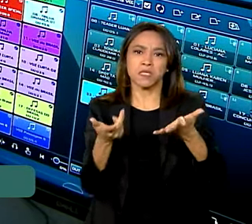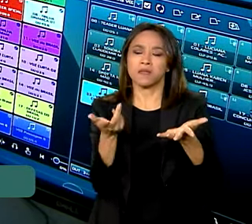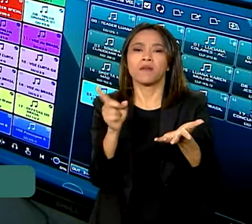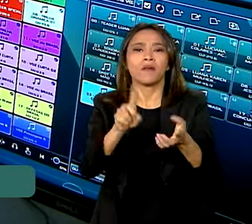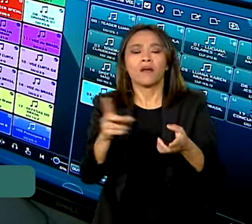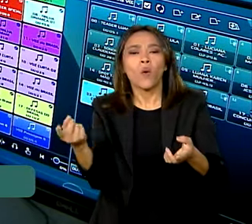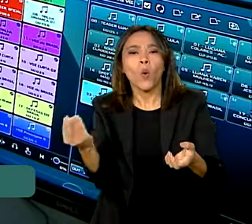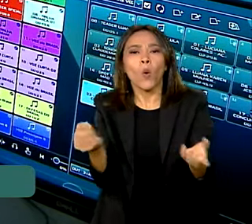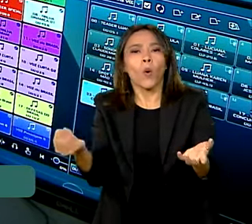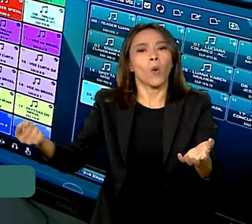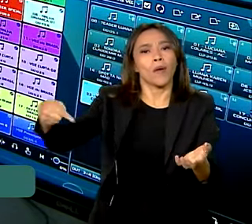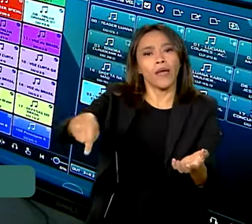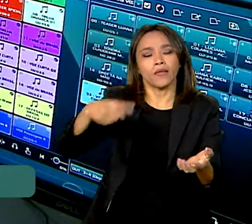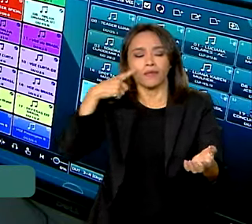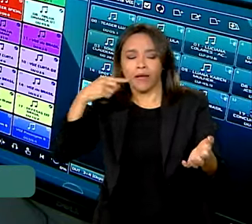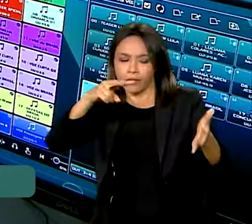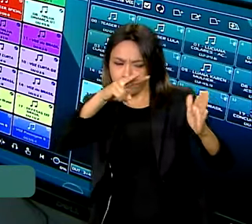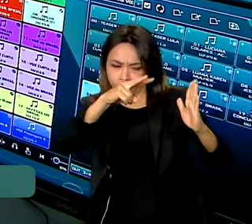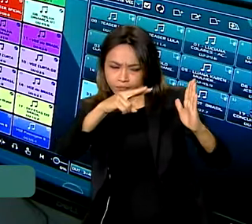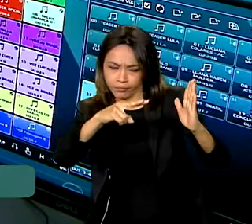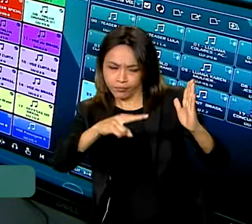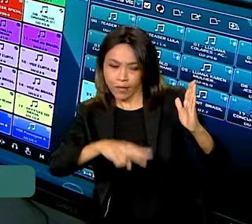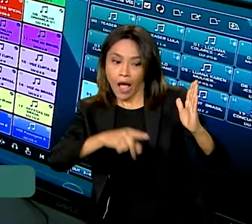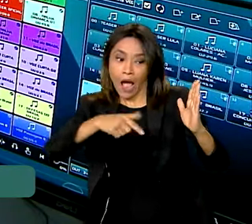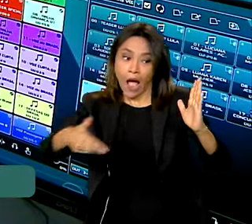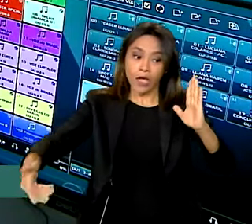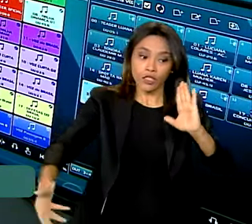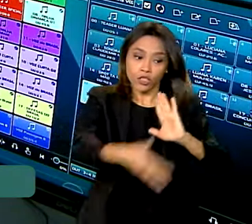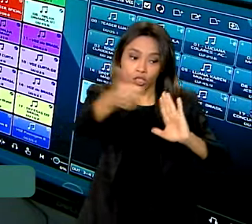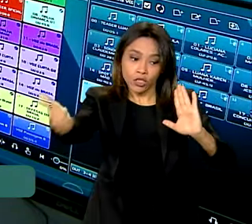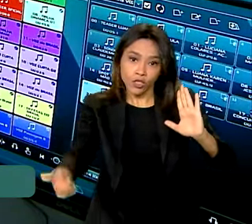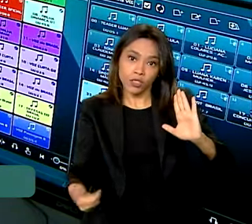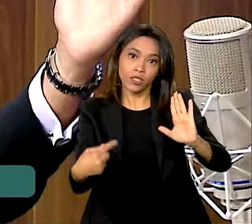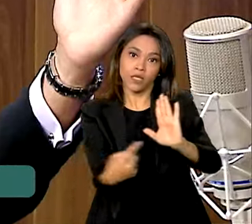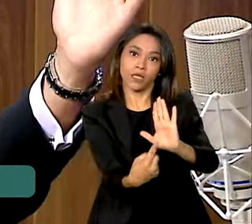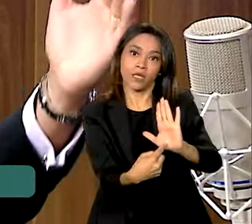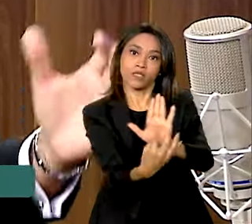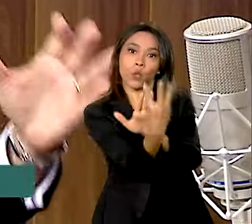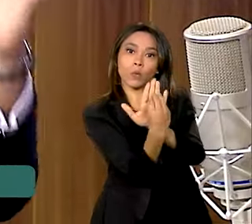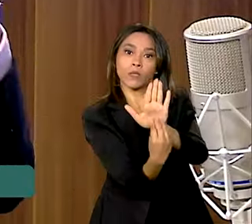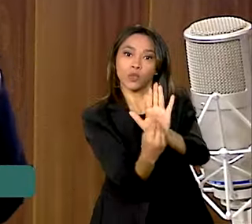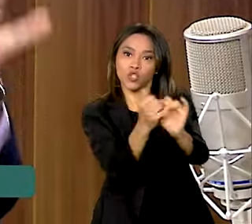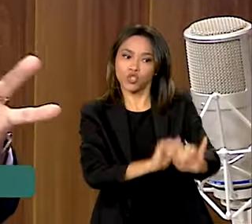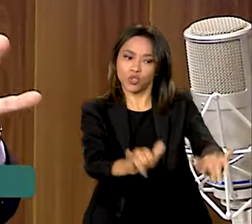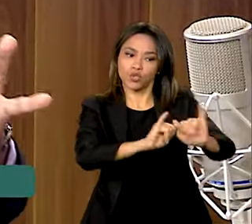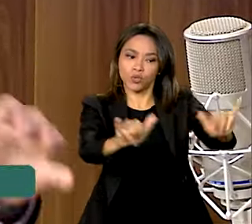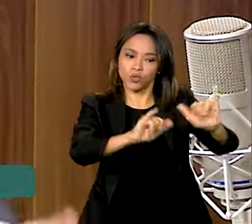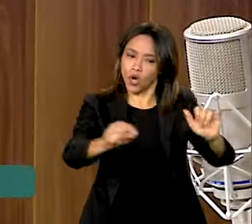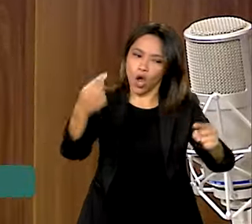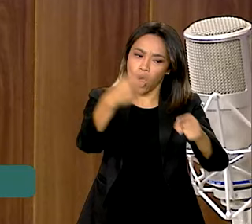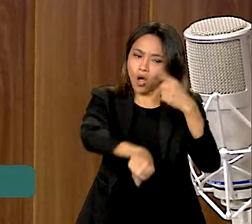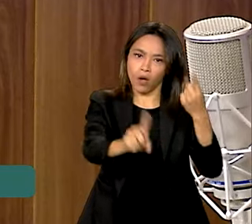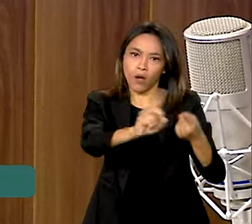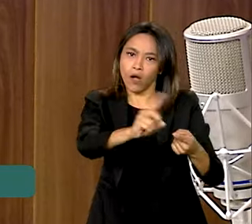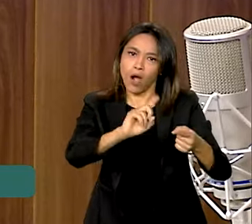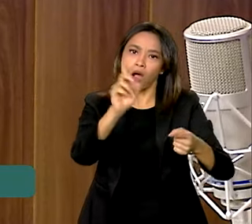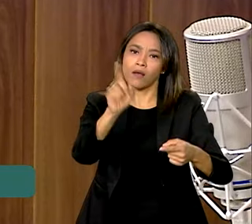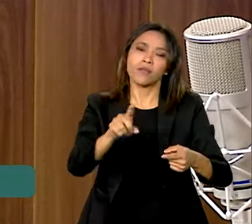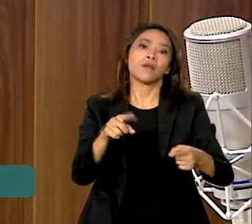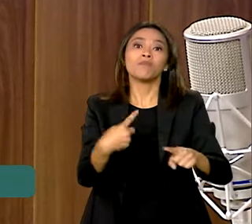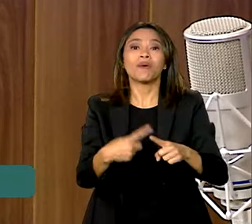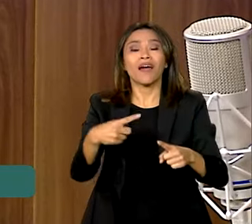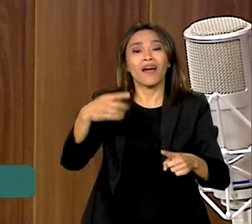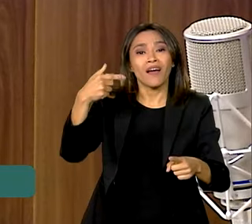selagem, de retiradas de conteúdo, elas aumentaram o sarrafo no tratamento desses dados, especificamente em relação à